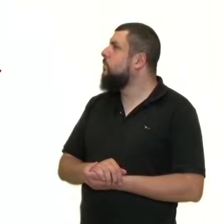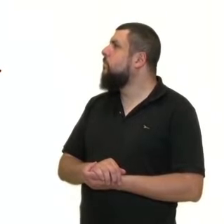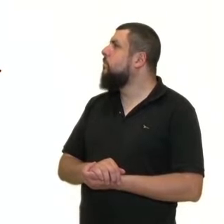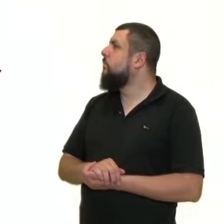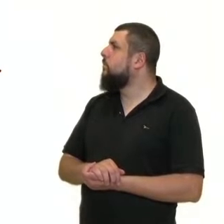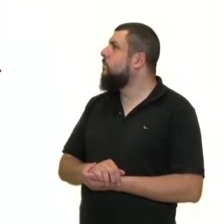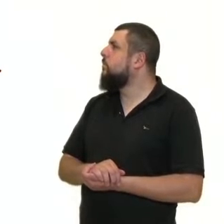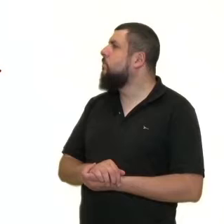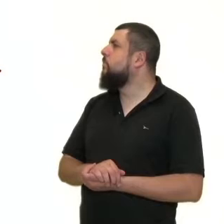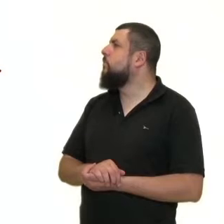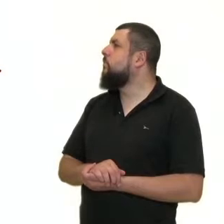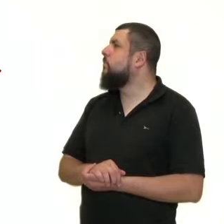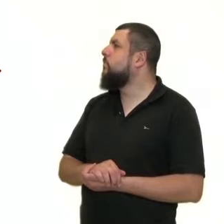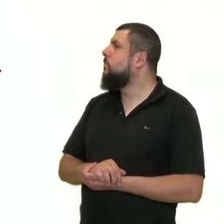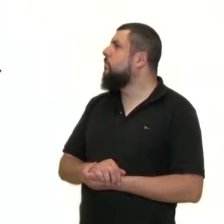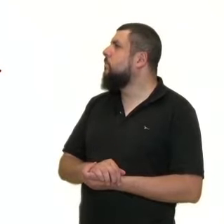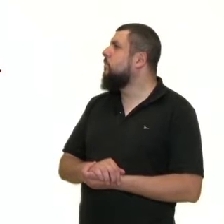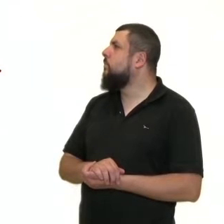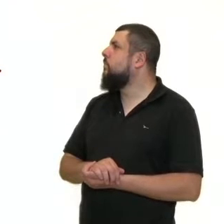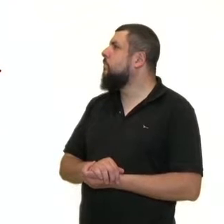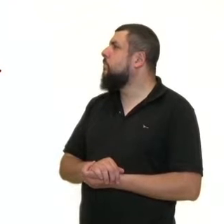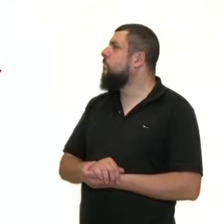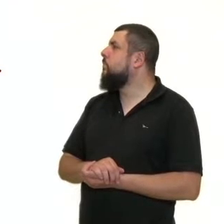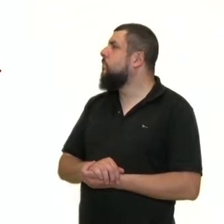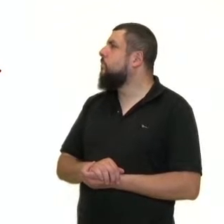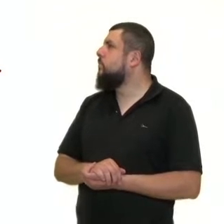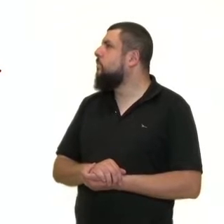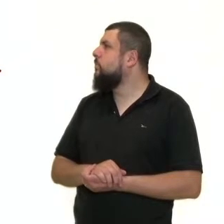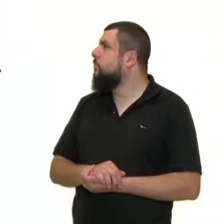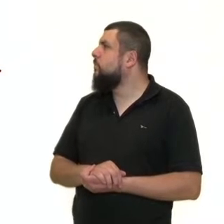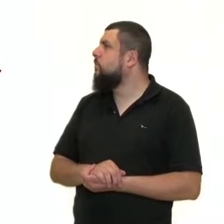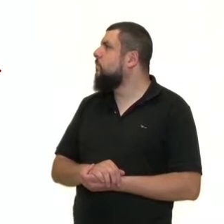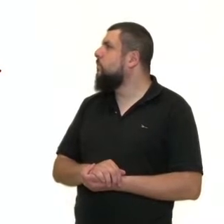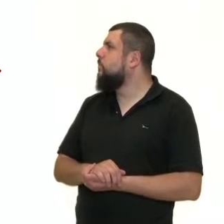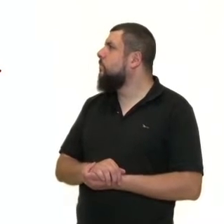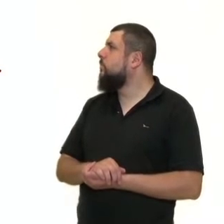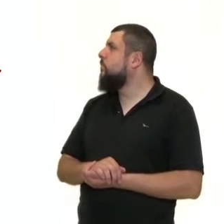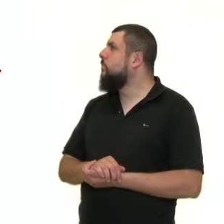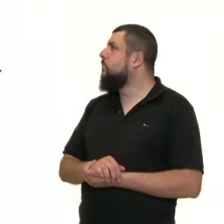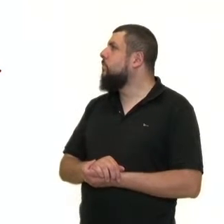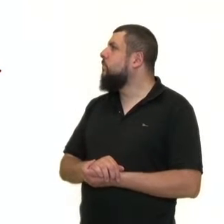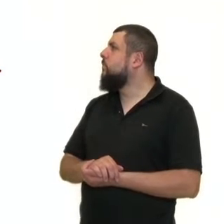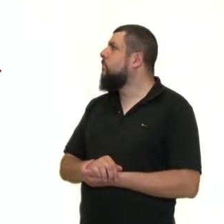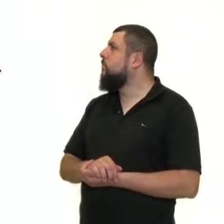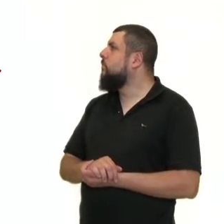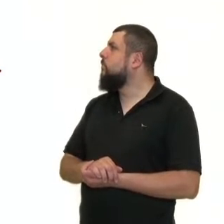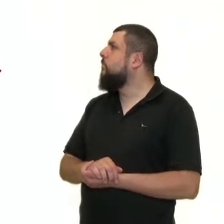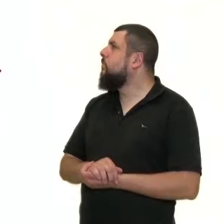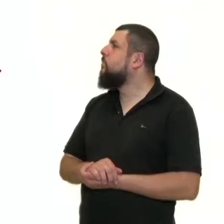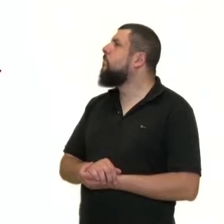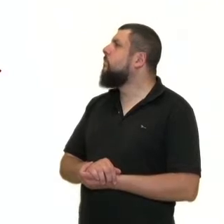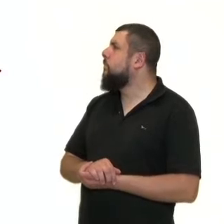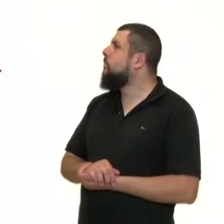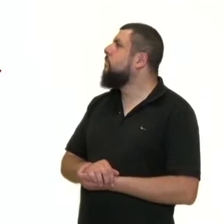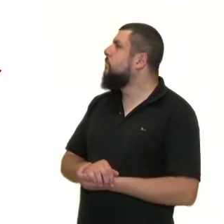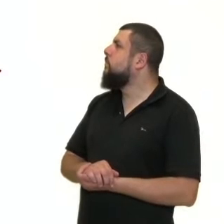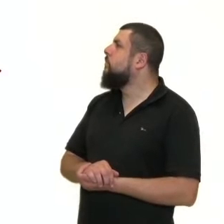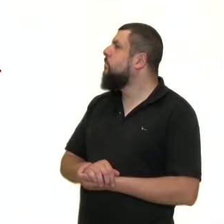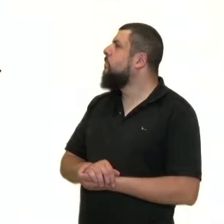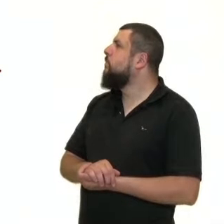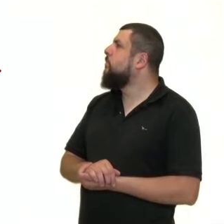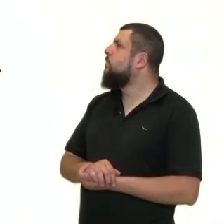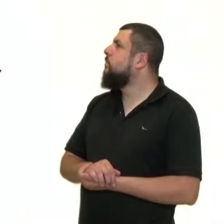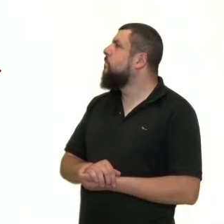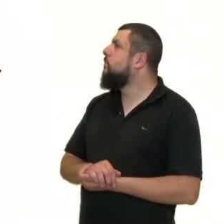defendem a sua liberdade de expressão. Além disso, esse tipo de medida desperta o debate sobre